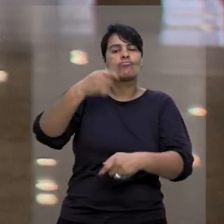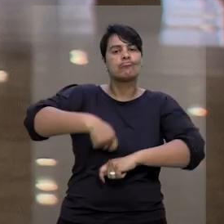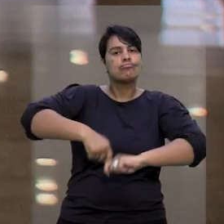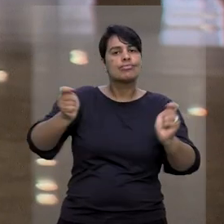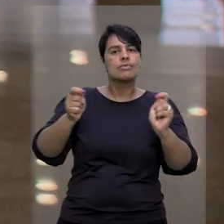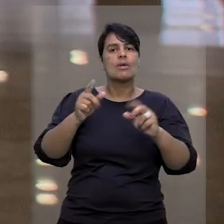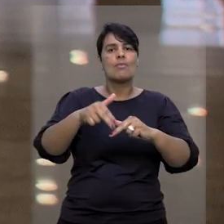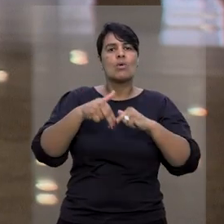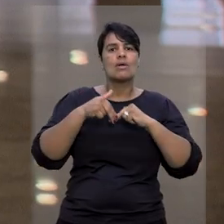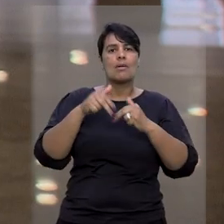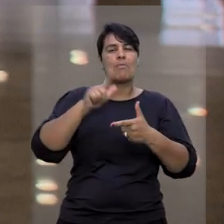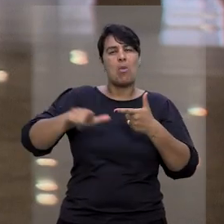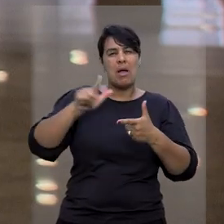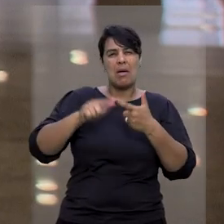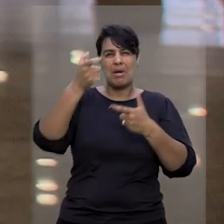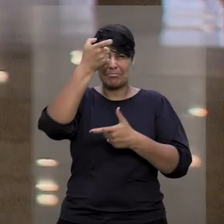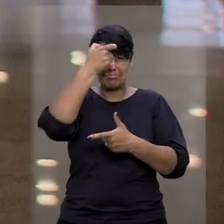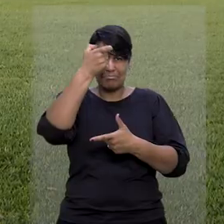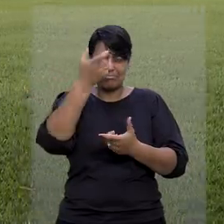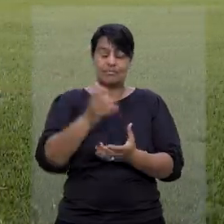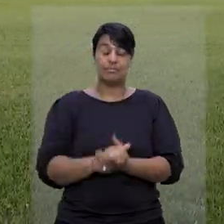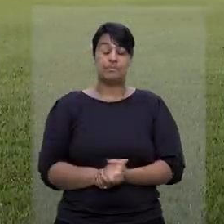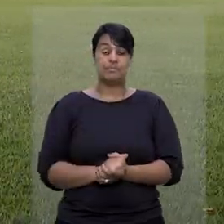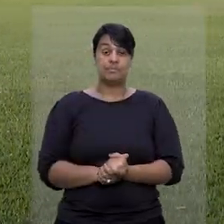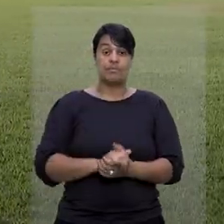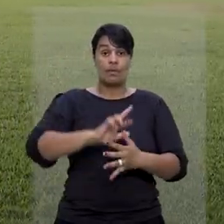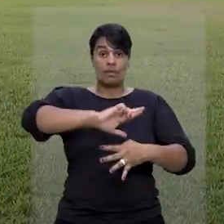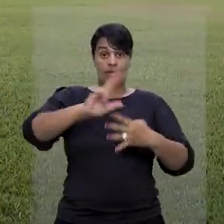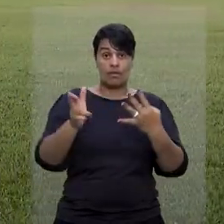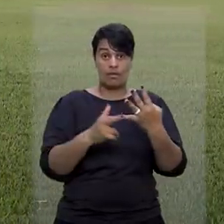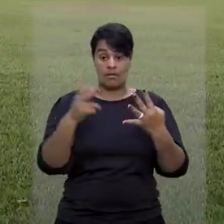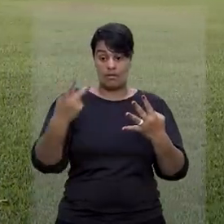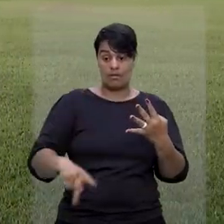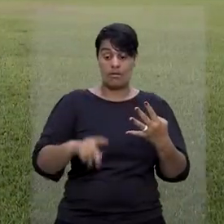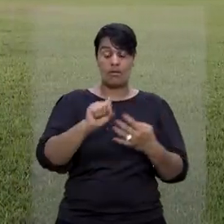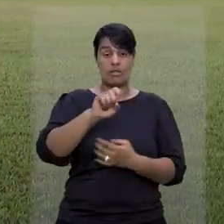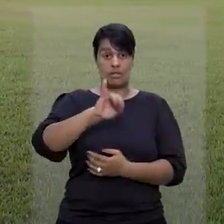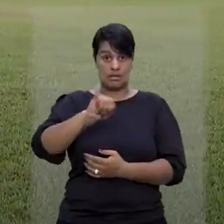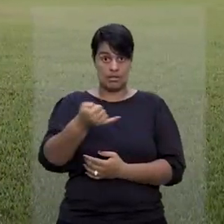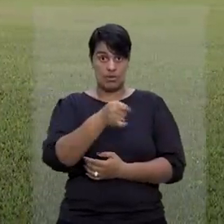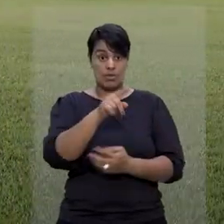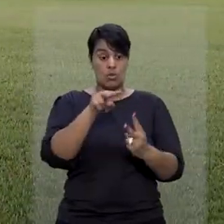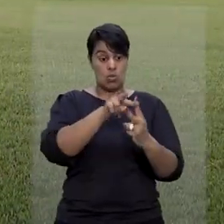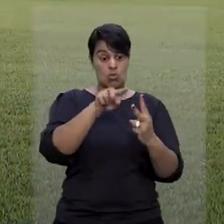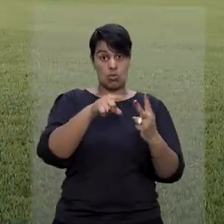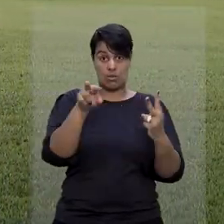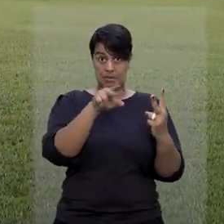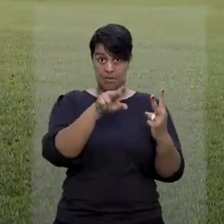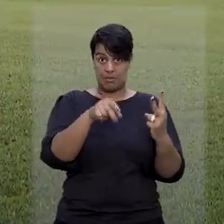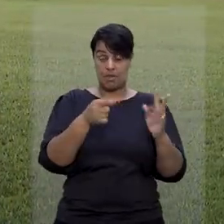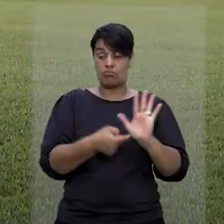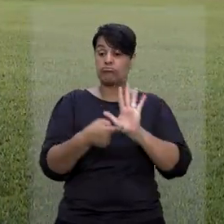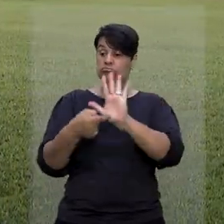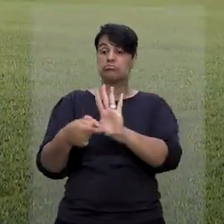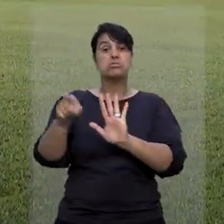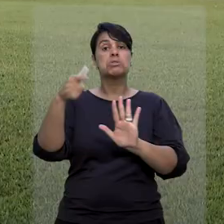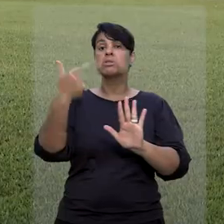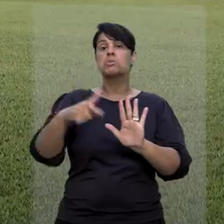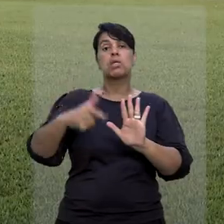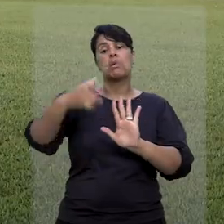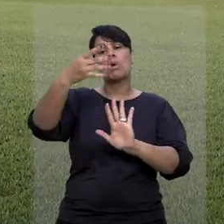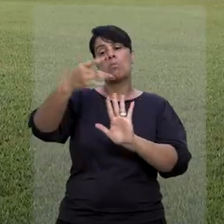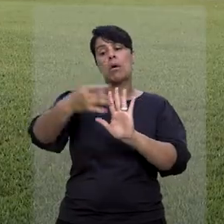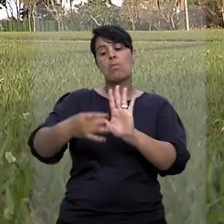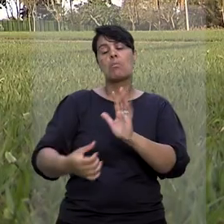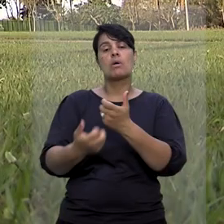sido diagnosticada com um tipo de psicose. No recurso ao STJ, os irmãos alegaram que não foi demonstrado um critério capaz de